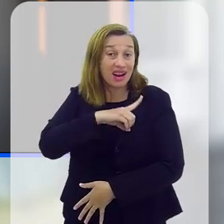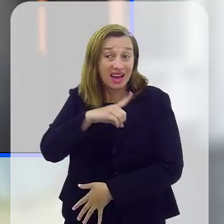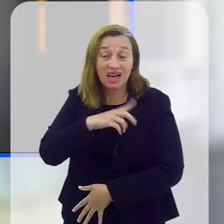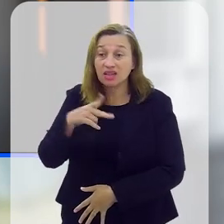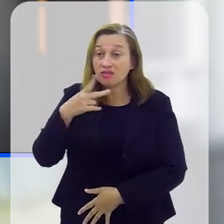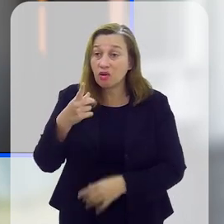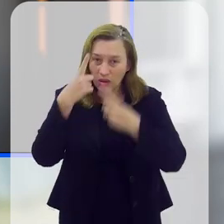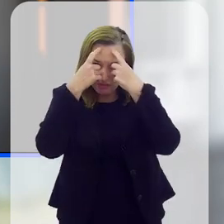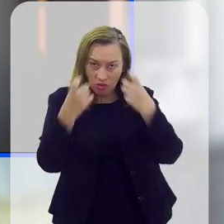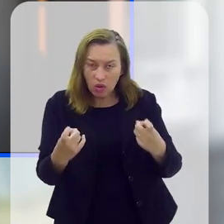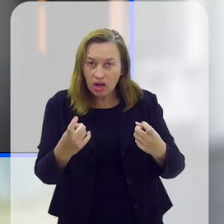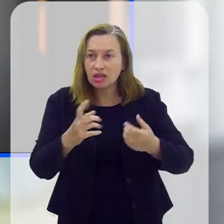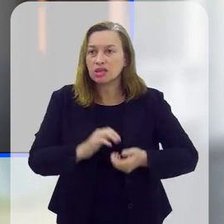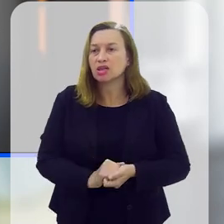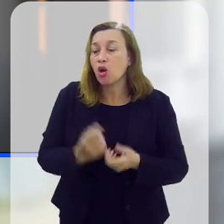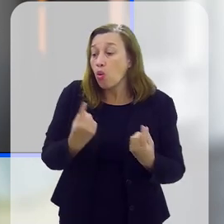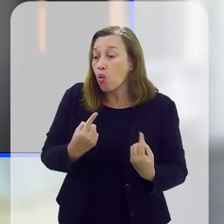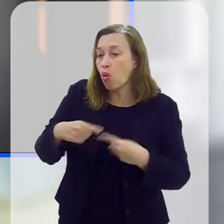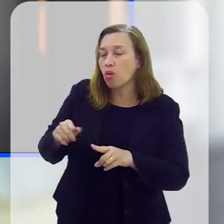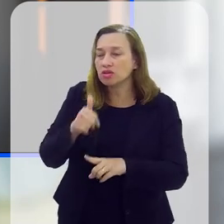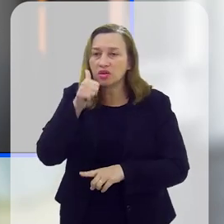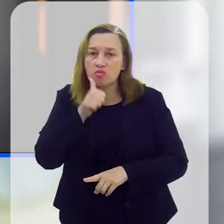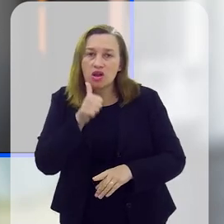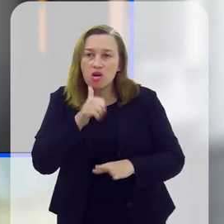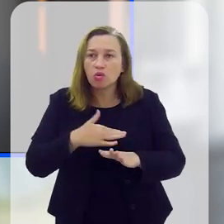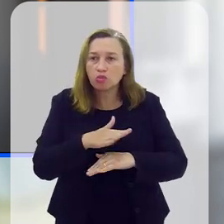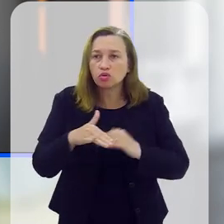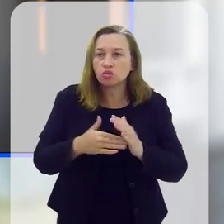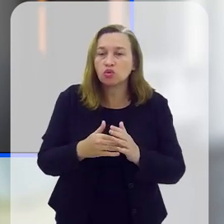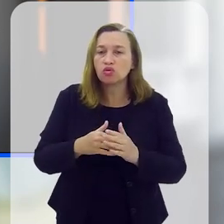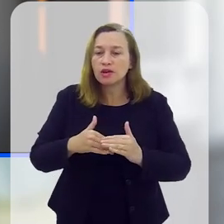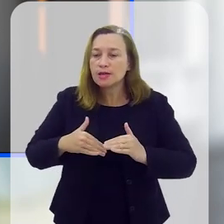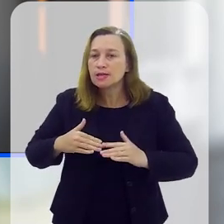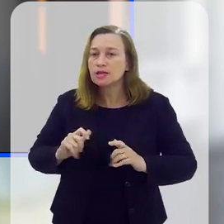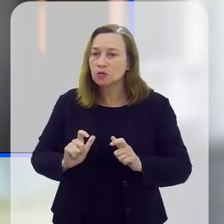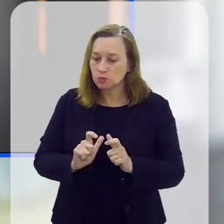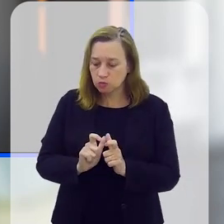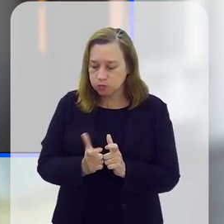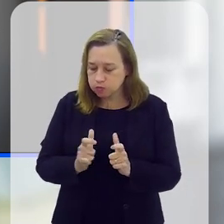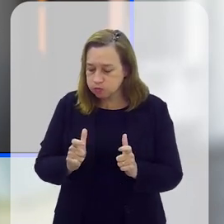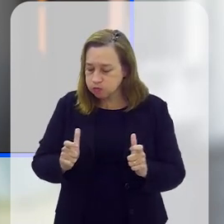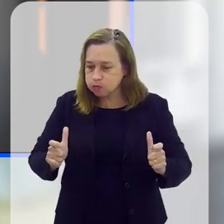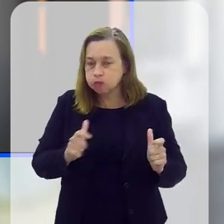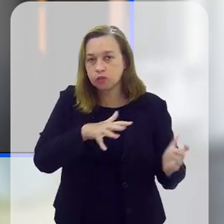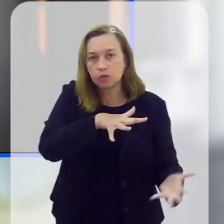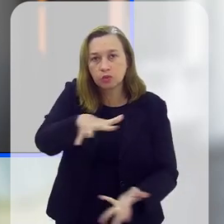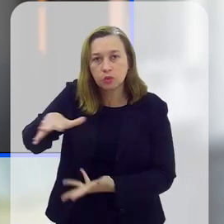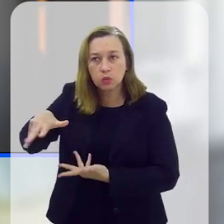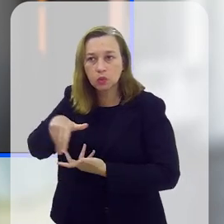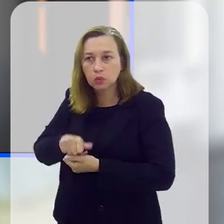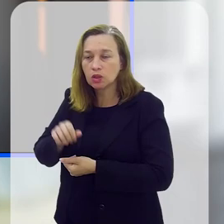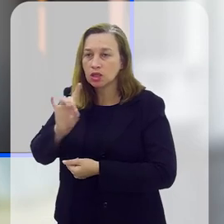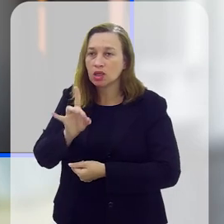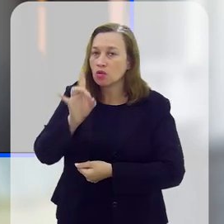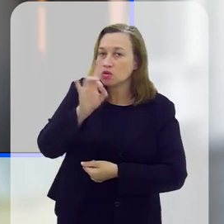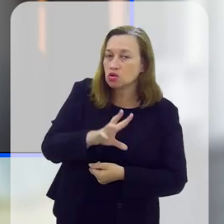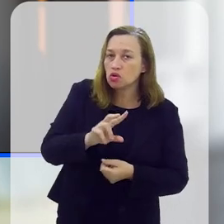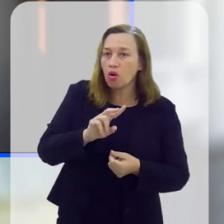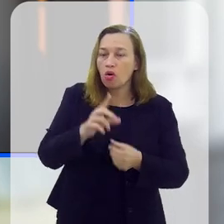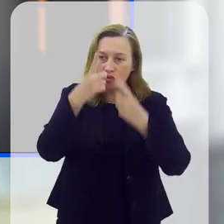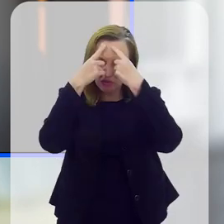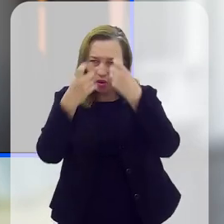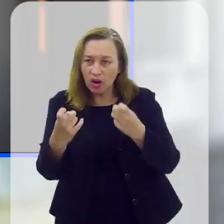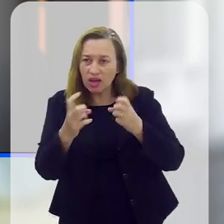delegada destacou agora, a violência contra a mulher como um todo, ela vem crescendo mundialmente, não só a